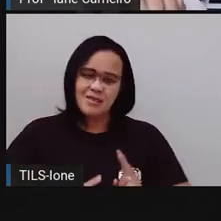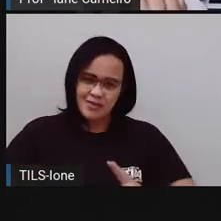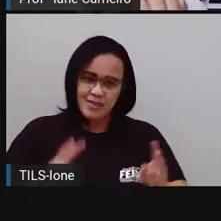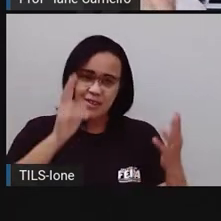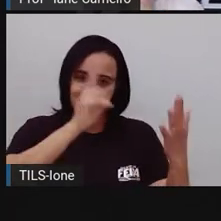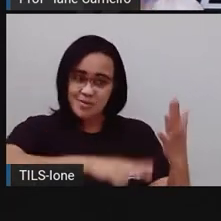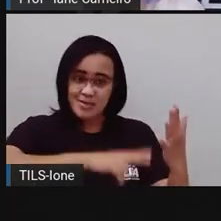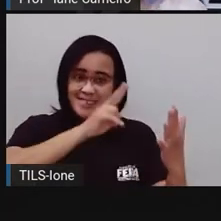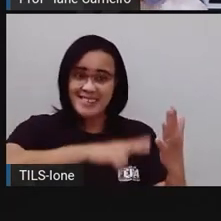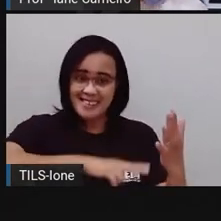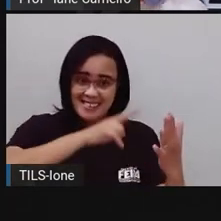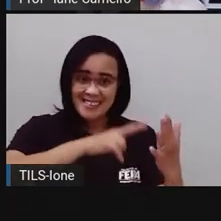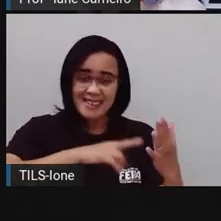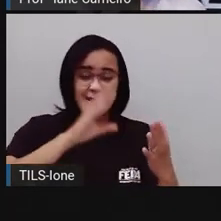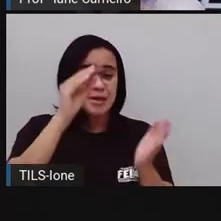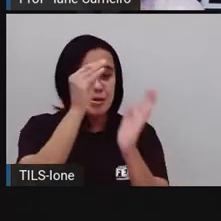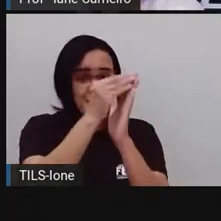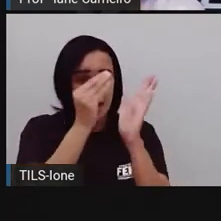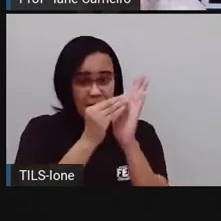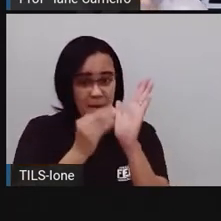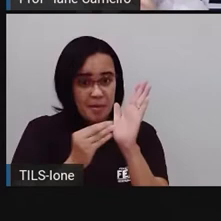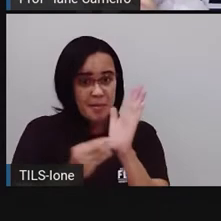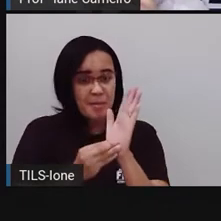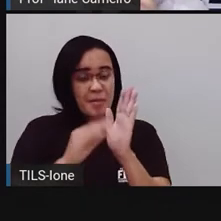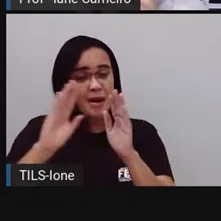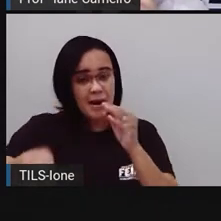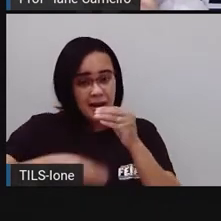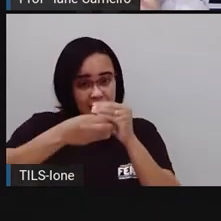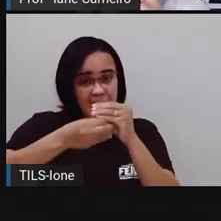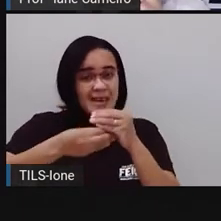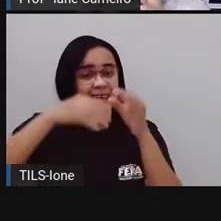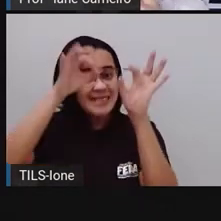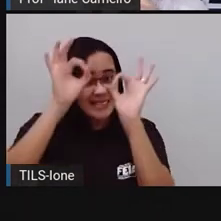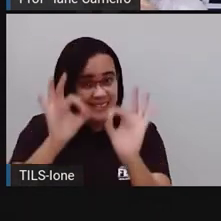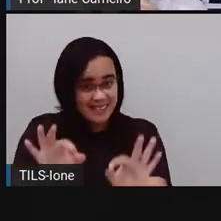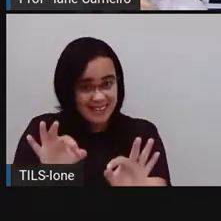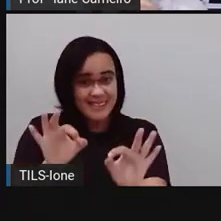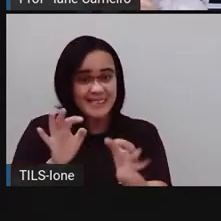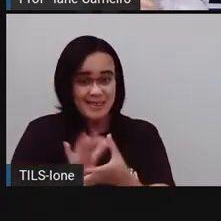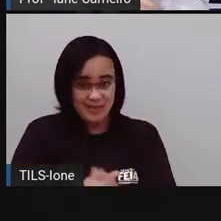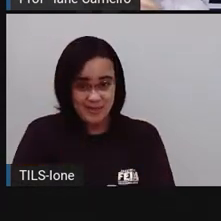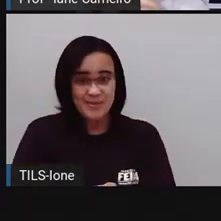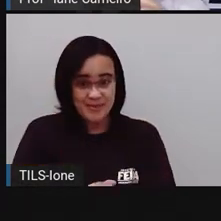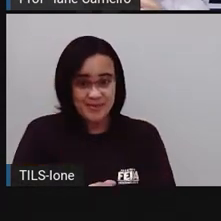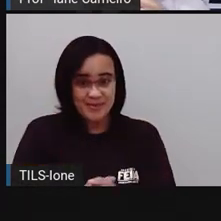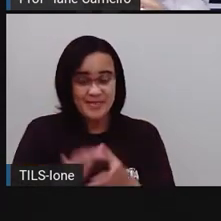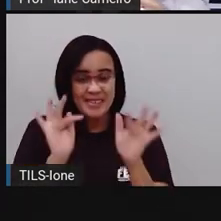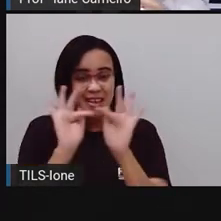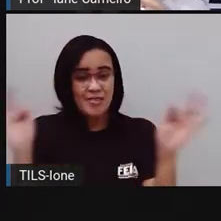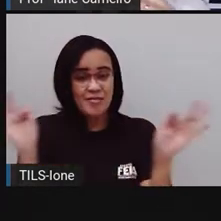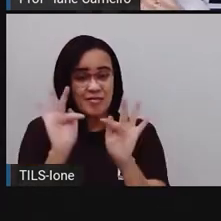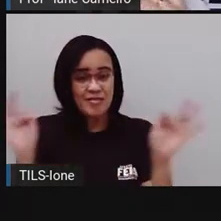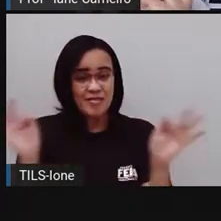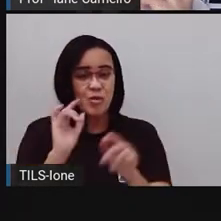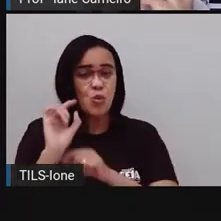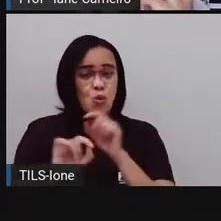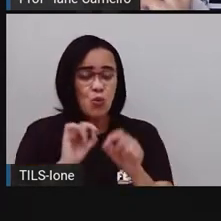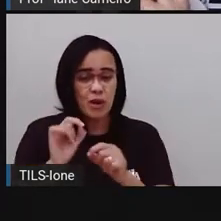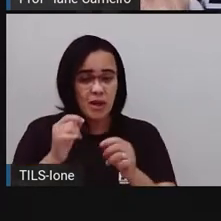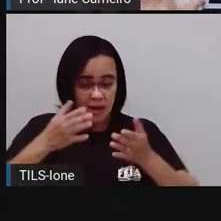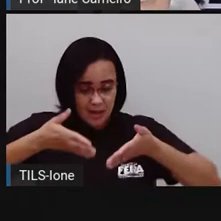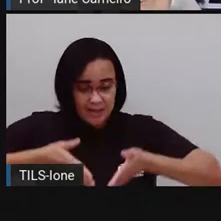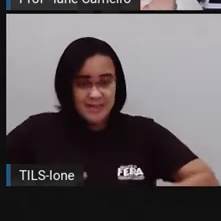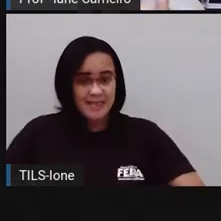completar aqui de forma correta. Então, a próxima frase fala assim, ó... Que nasceu da...